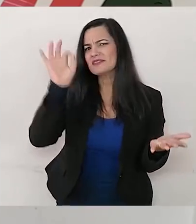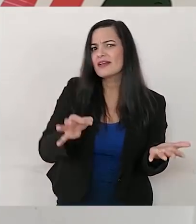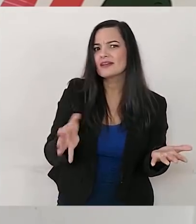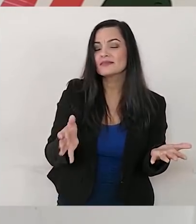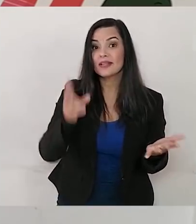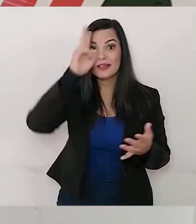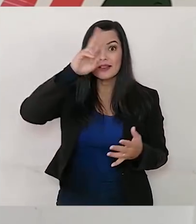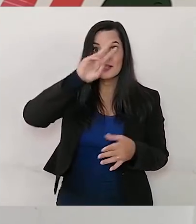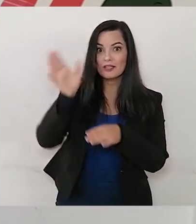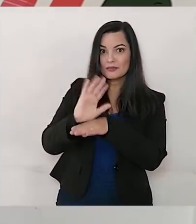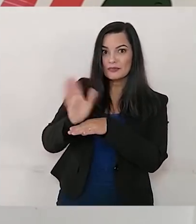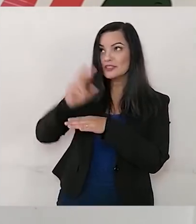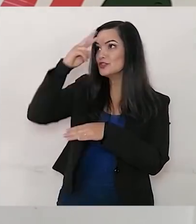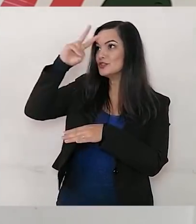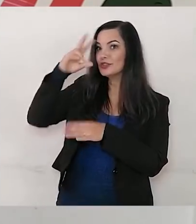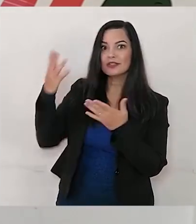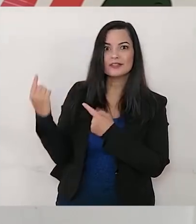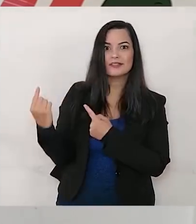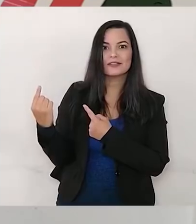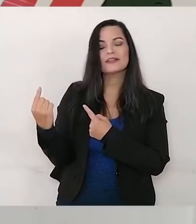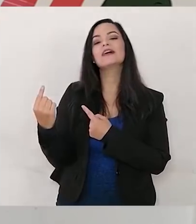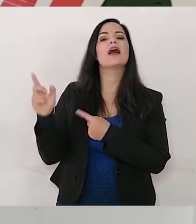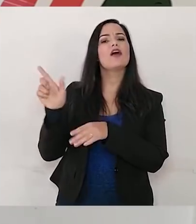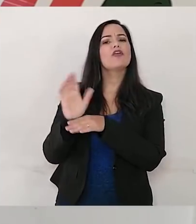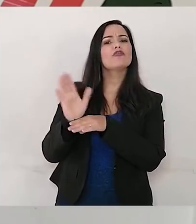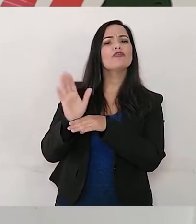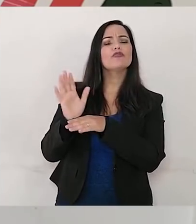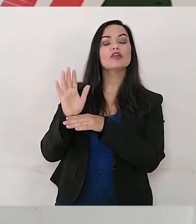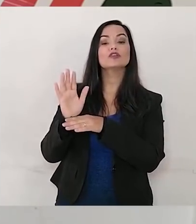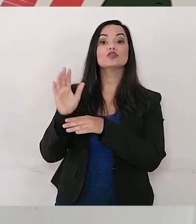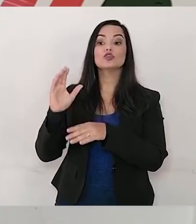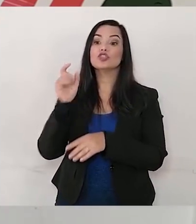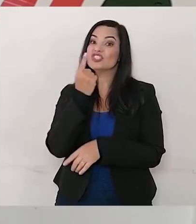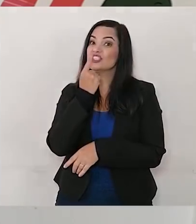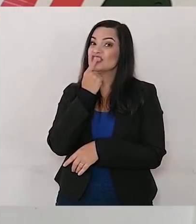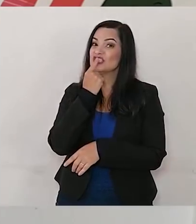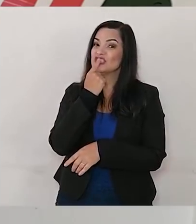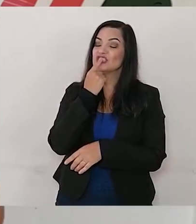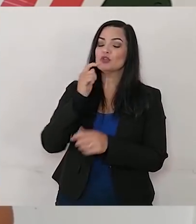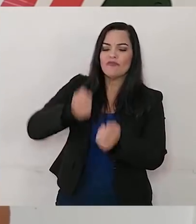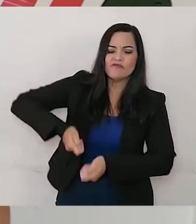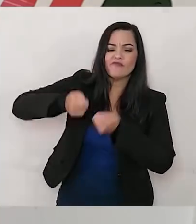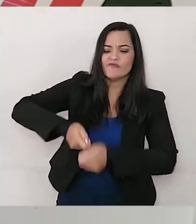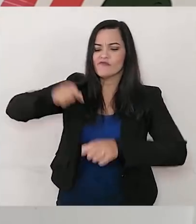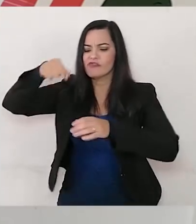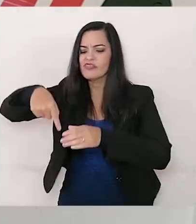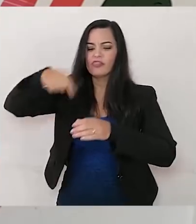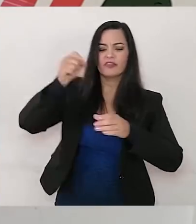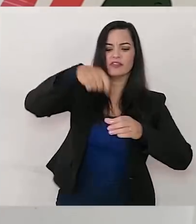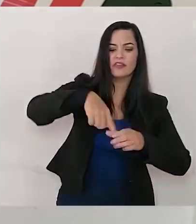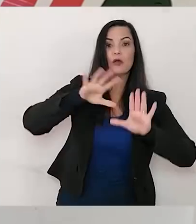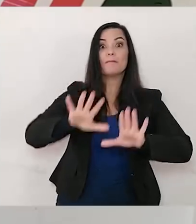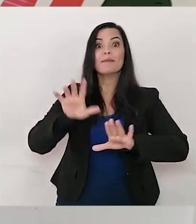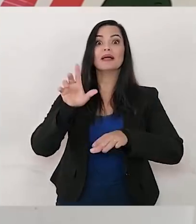se lembram da história? Era um videozinho lá, o Chico Bento tentando conseguir plantar lá na sua roça e